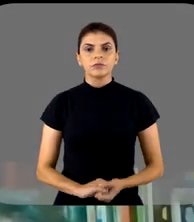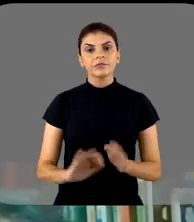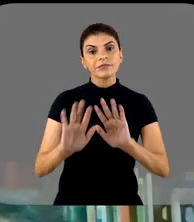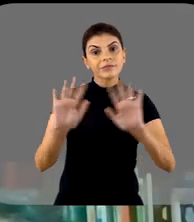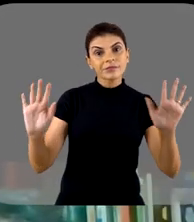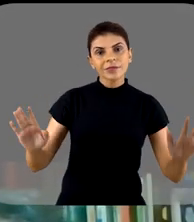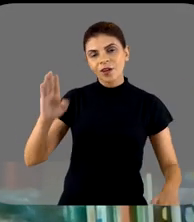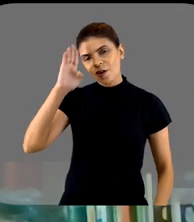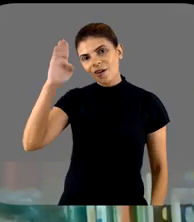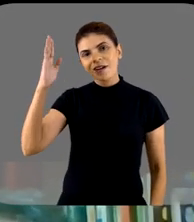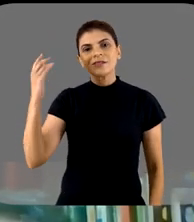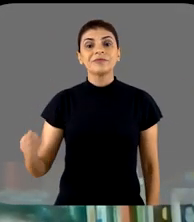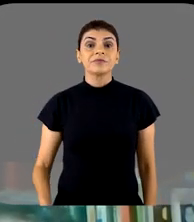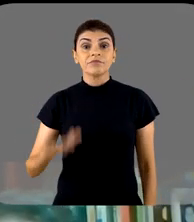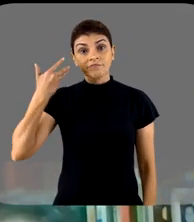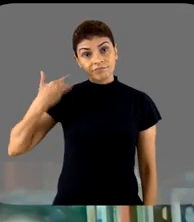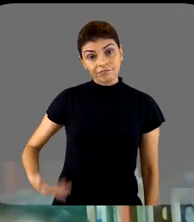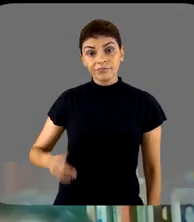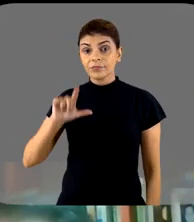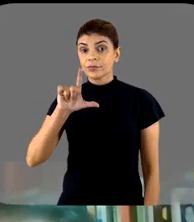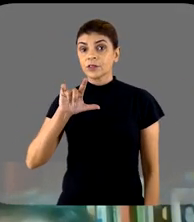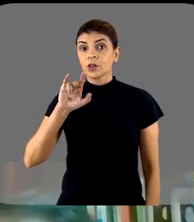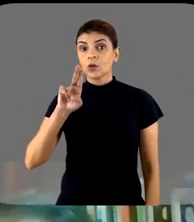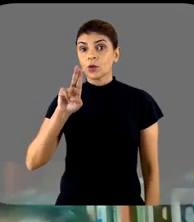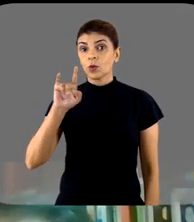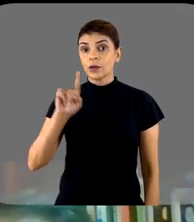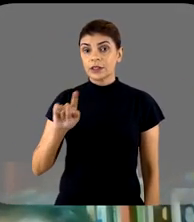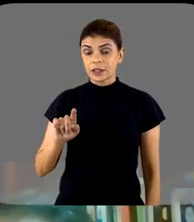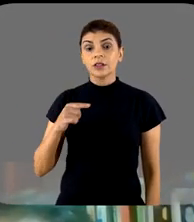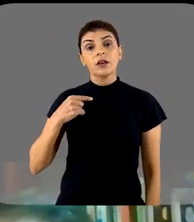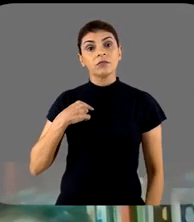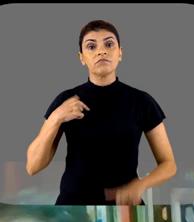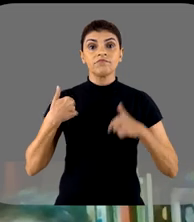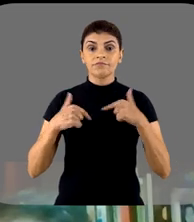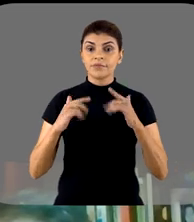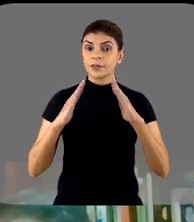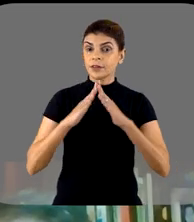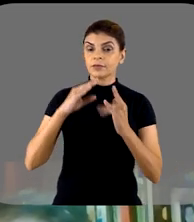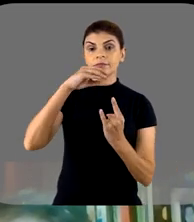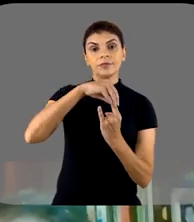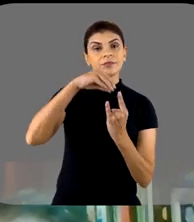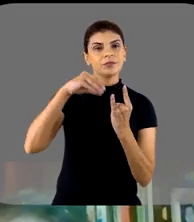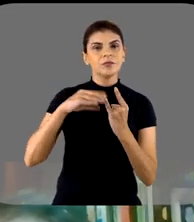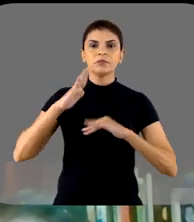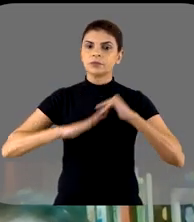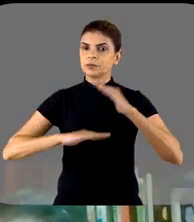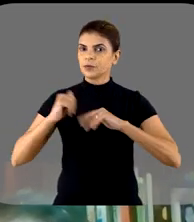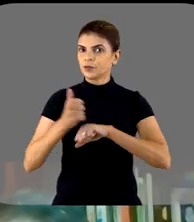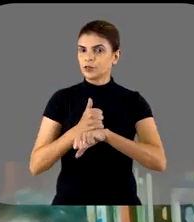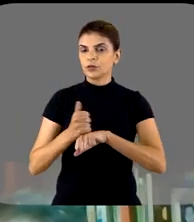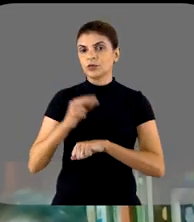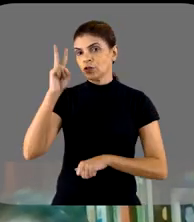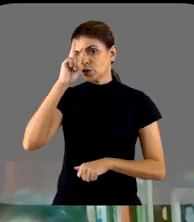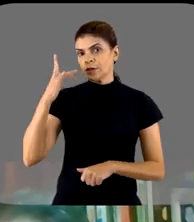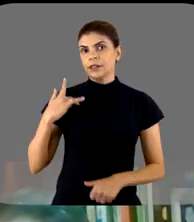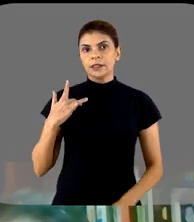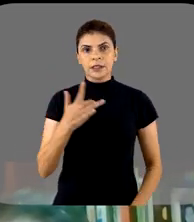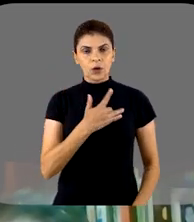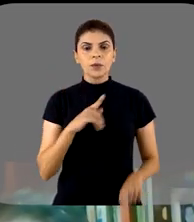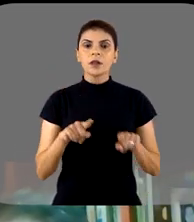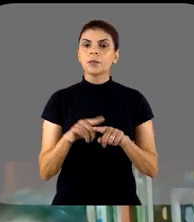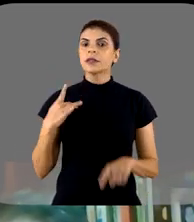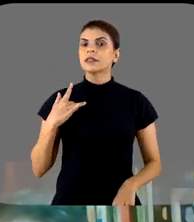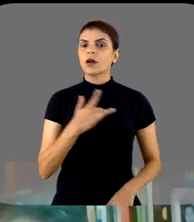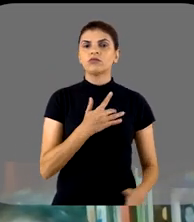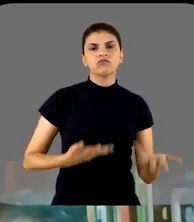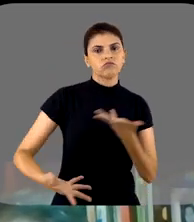Oi, eu sou Luiz Teixeira, sou pesquisador da Casa de Oswaldo Cruz e profissional da história da saúde e também da saúde